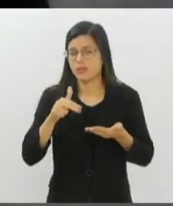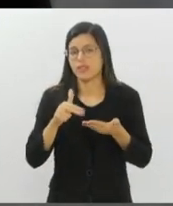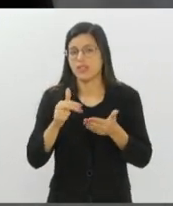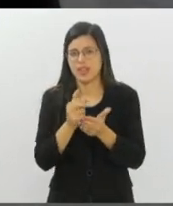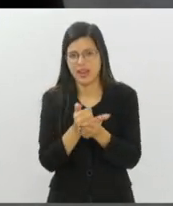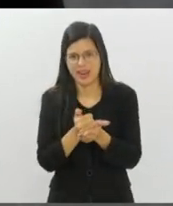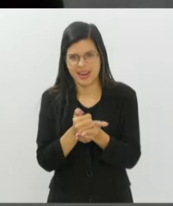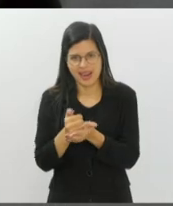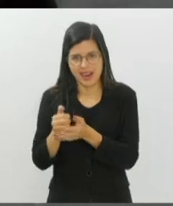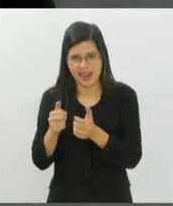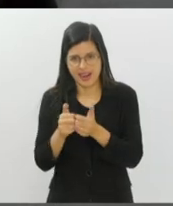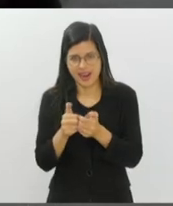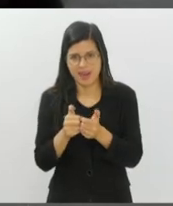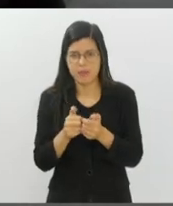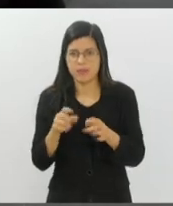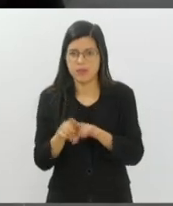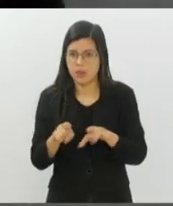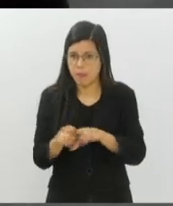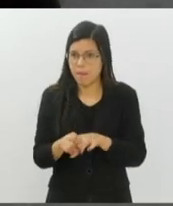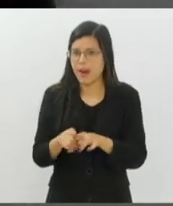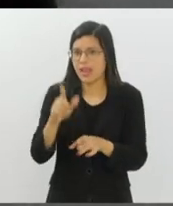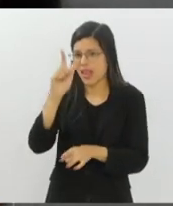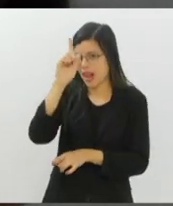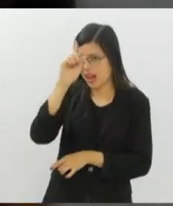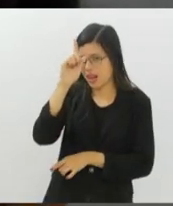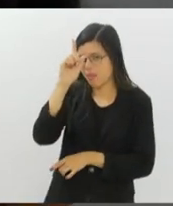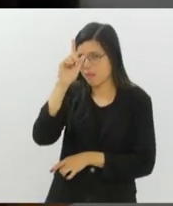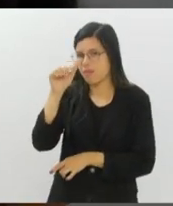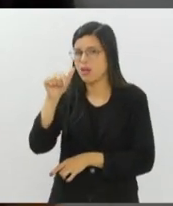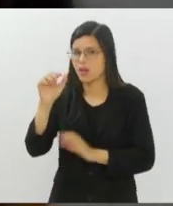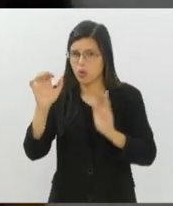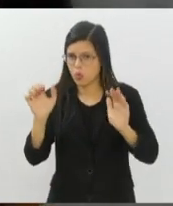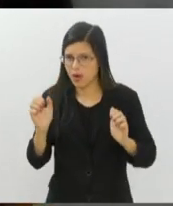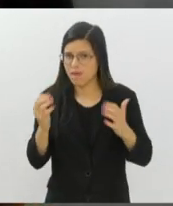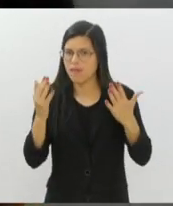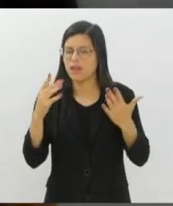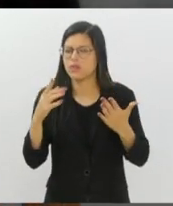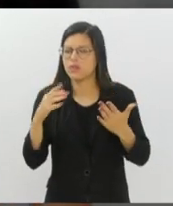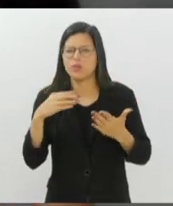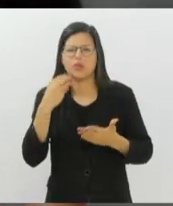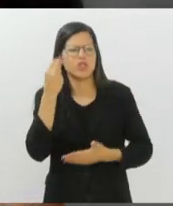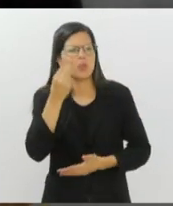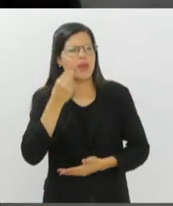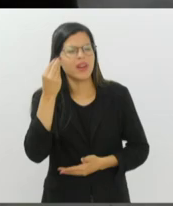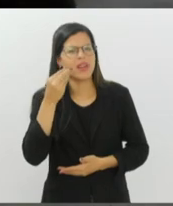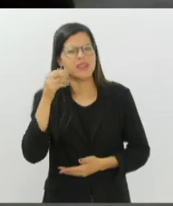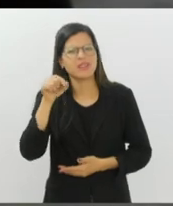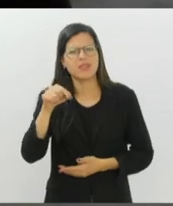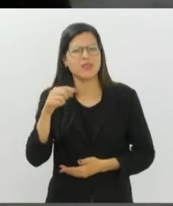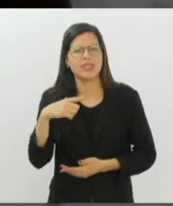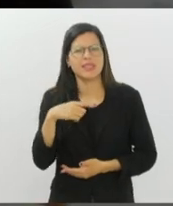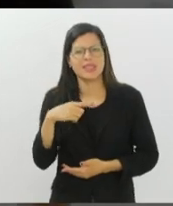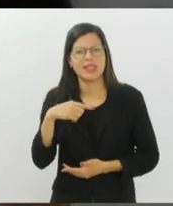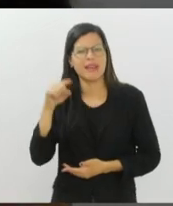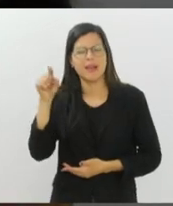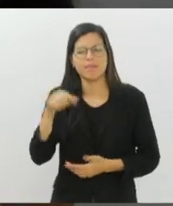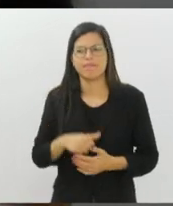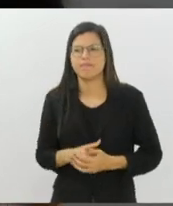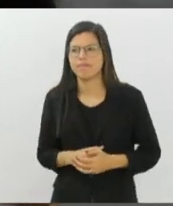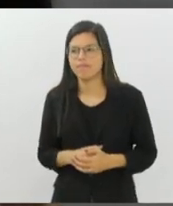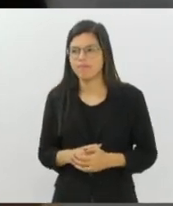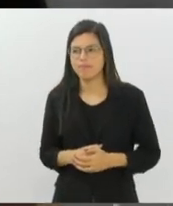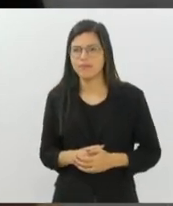Alemanha, no maior evento de jogos eletrônicos do mundo. Qual a experiência que você traz de lá para a Diverse Games? Olha, lá foi